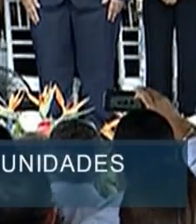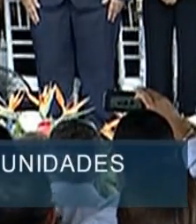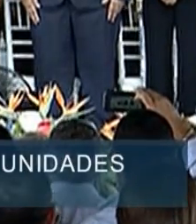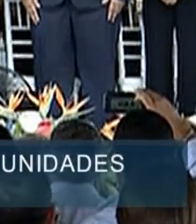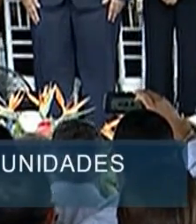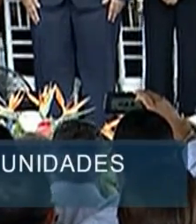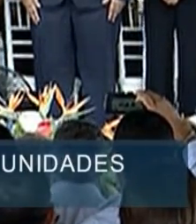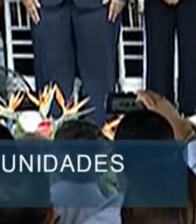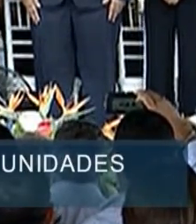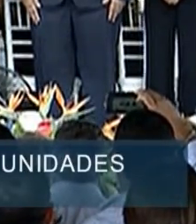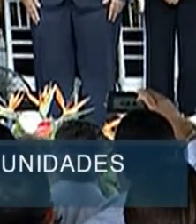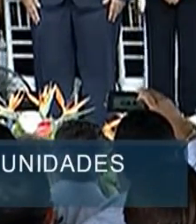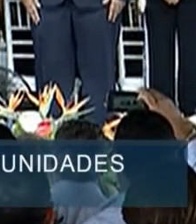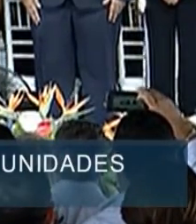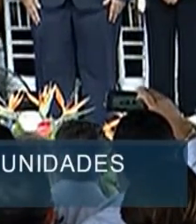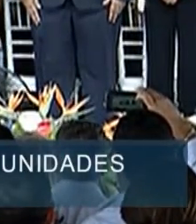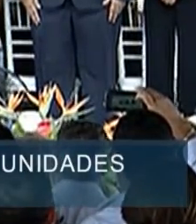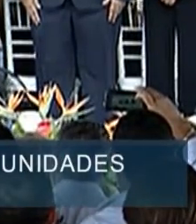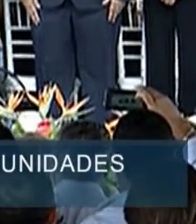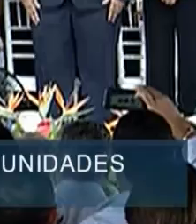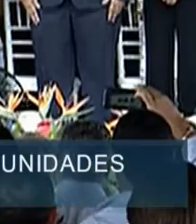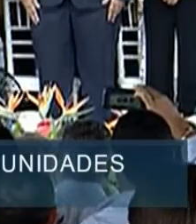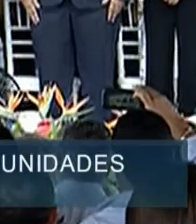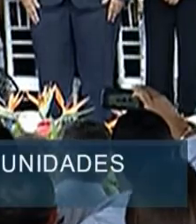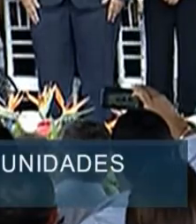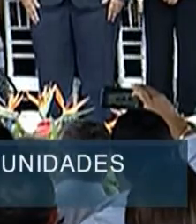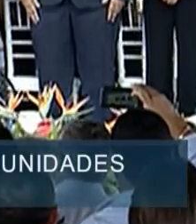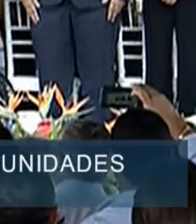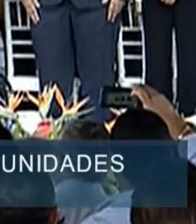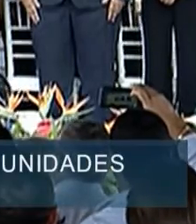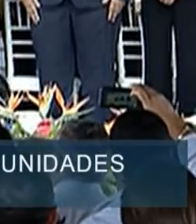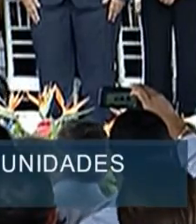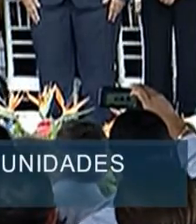Música Música